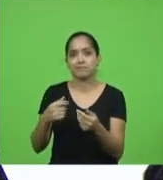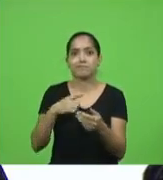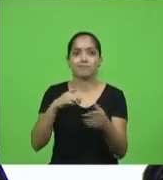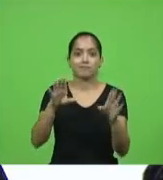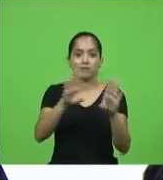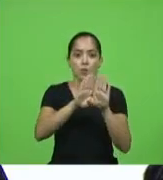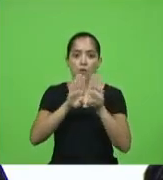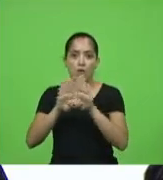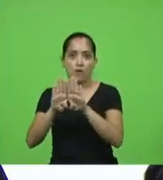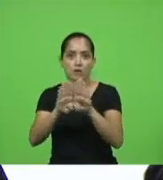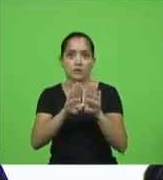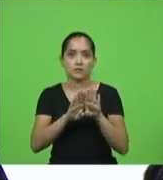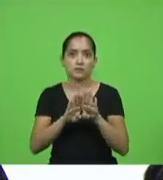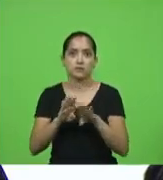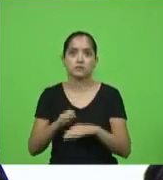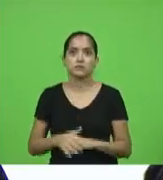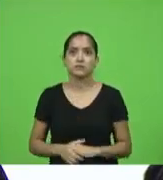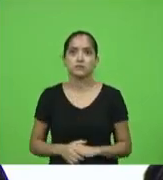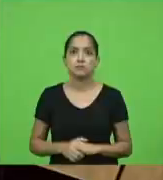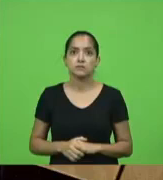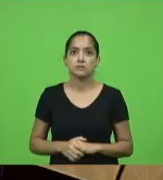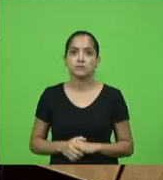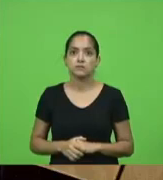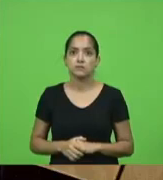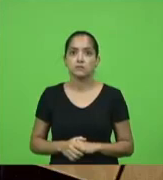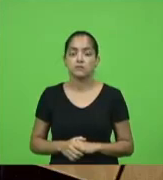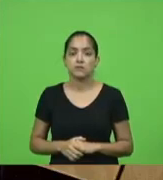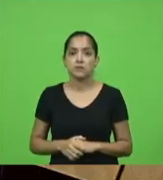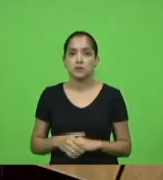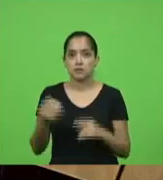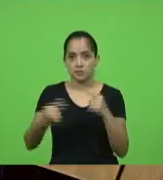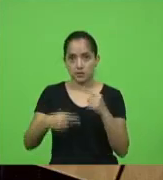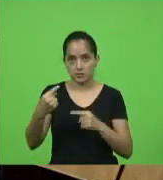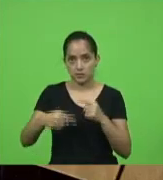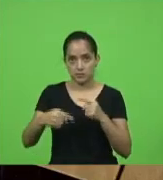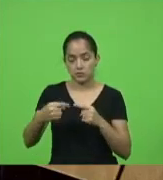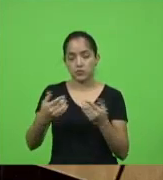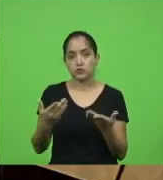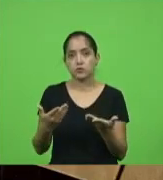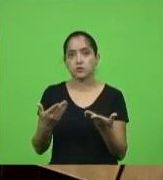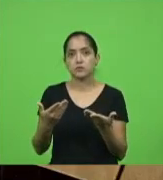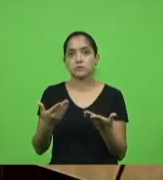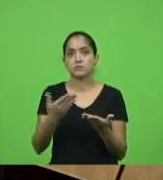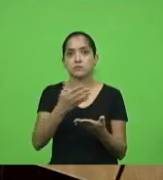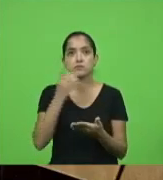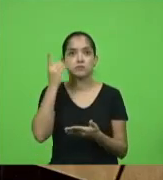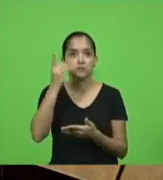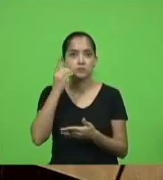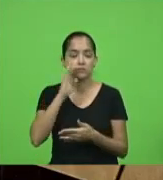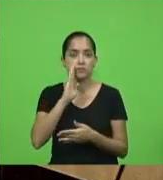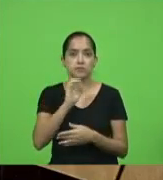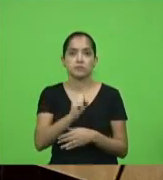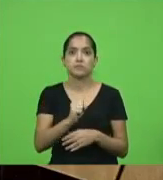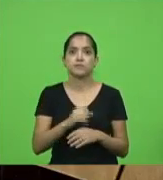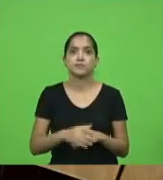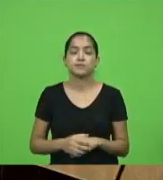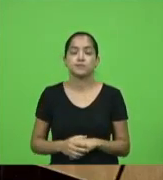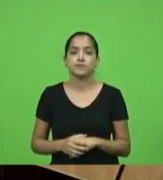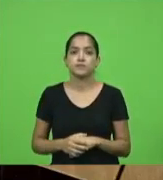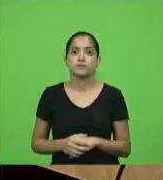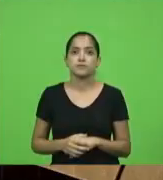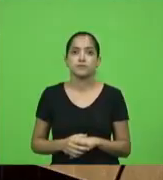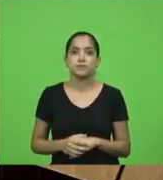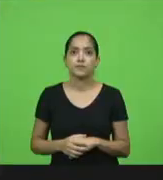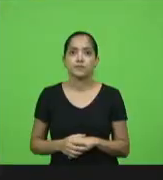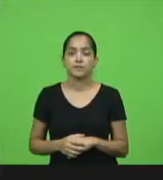empreendedorismo de Santa Catarina ainda para discutir a matéria com a palavra o deputado Bruno Souza senhor presidente